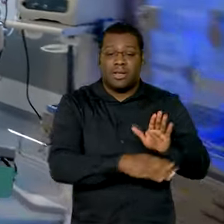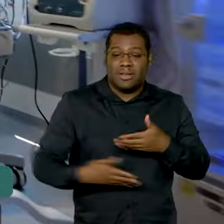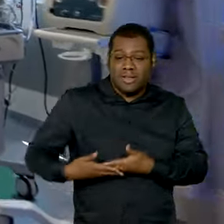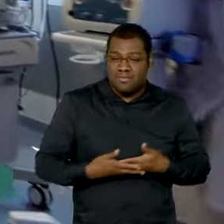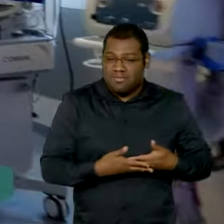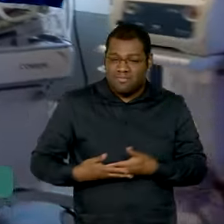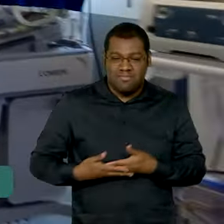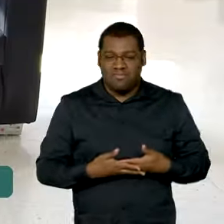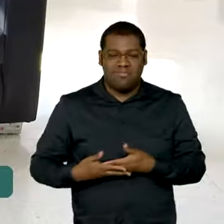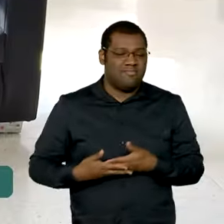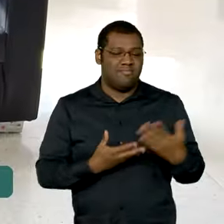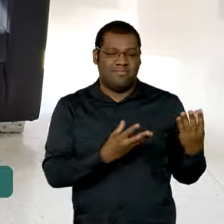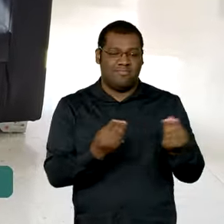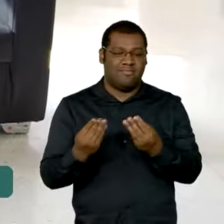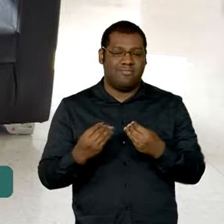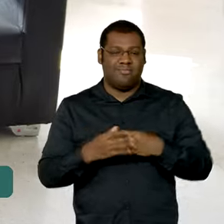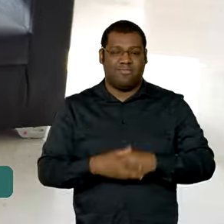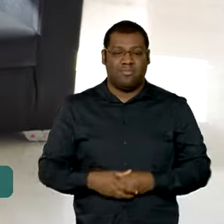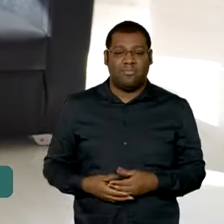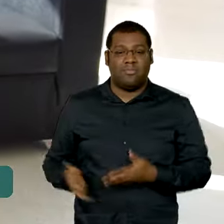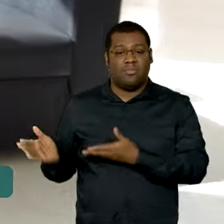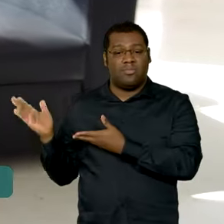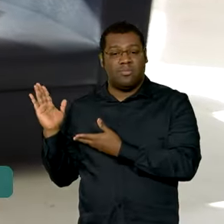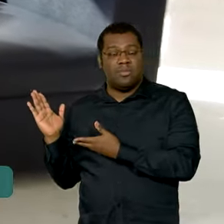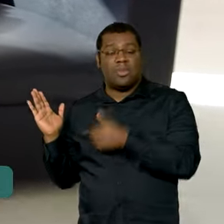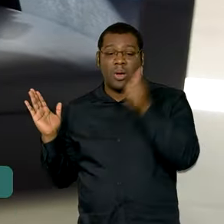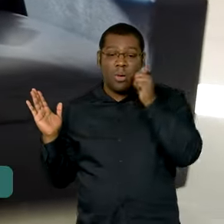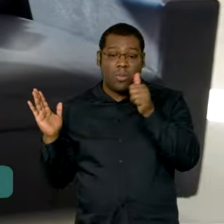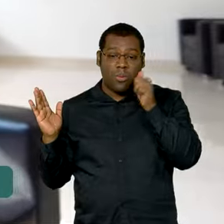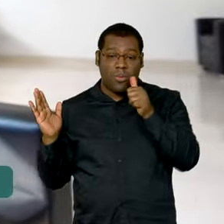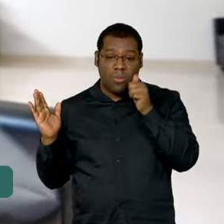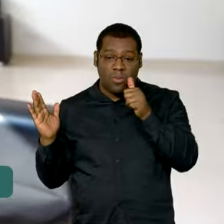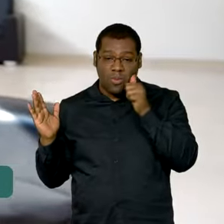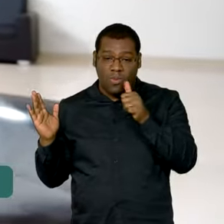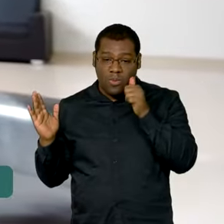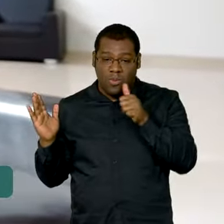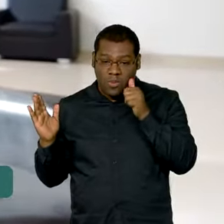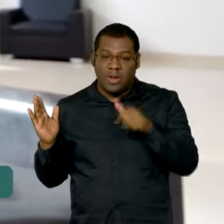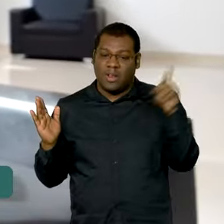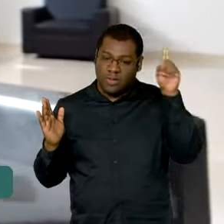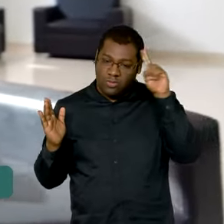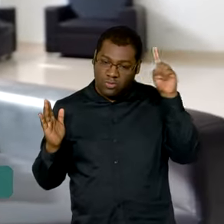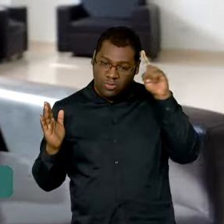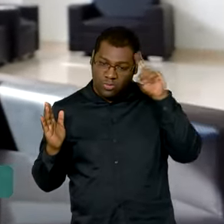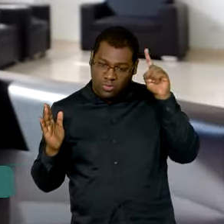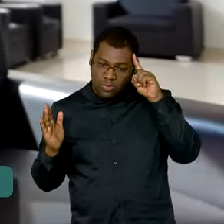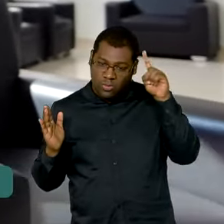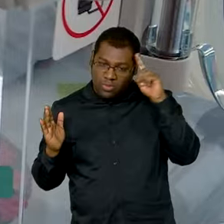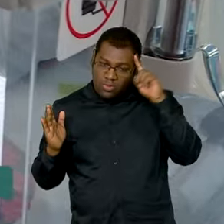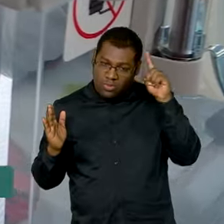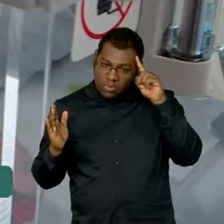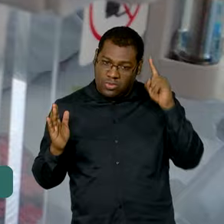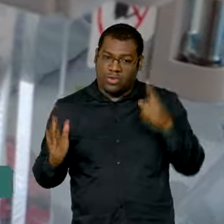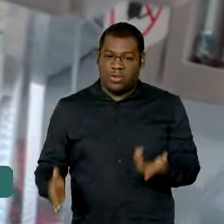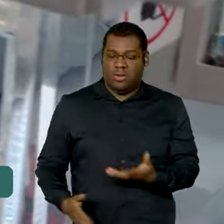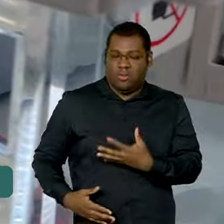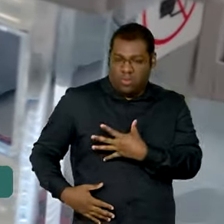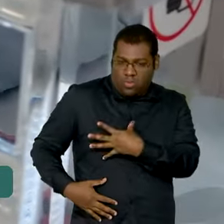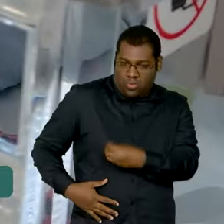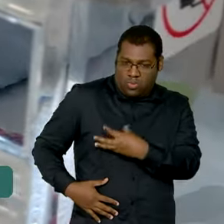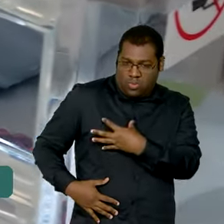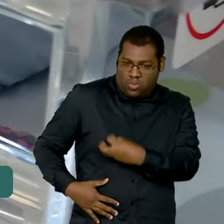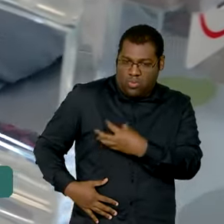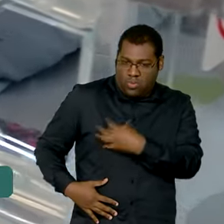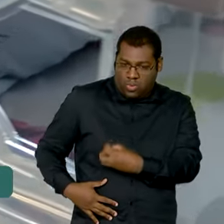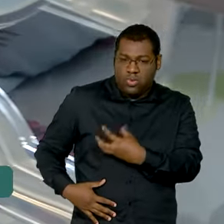está internado no hospital. Ela tira leite duas vezes por dia e sabe da importância da amamentação para que o bebê se